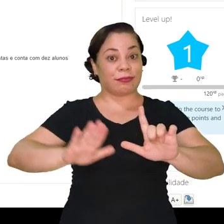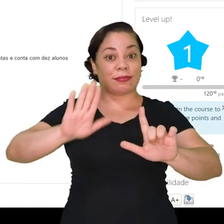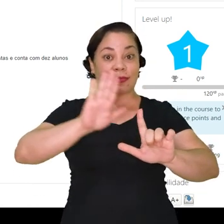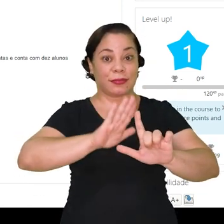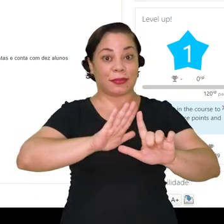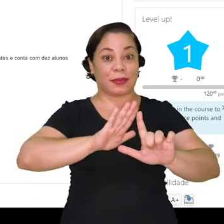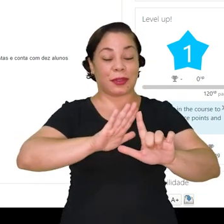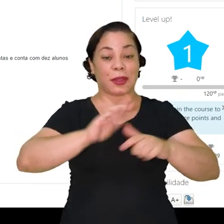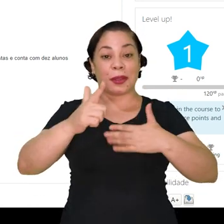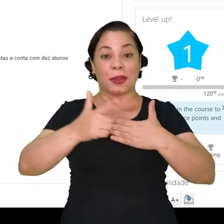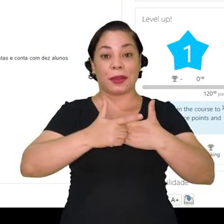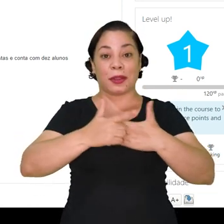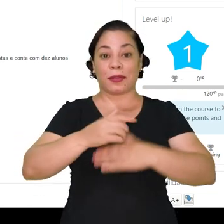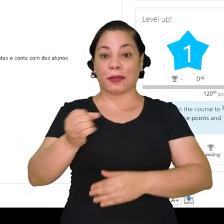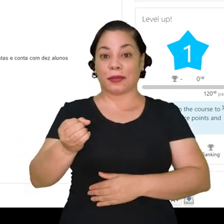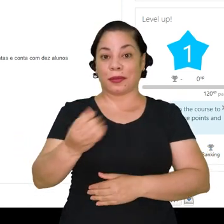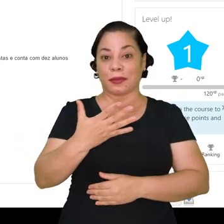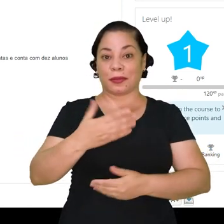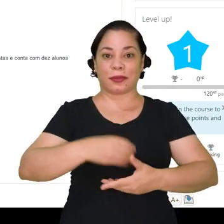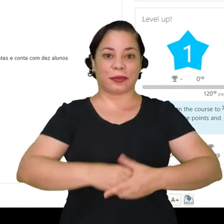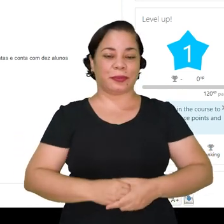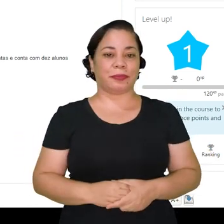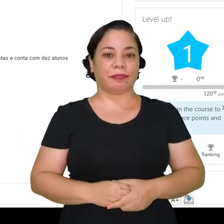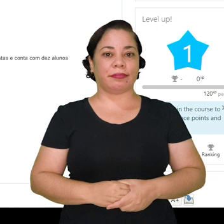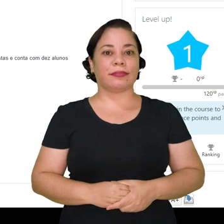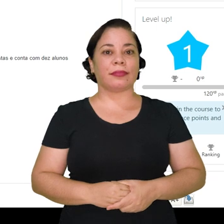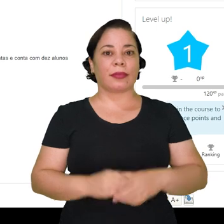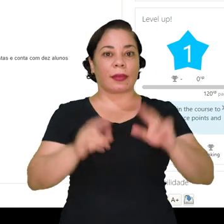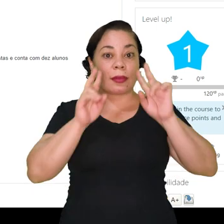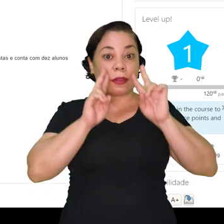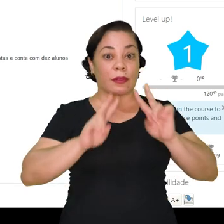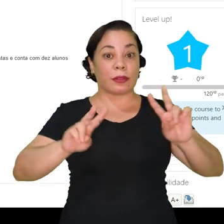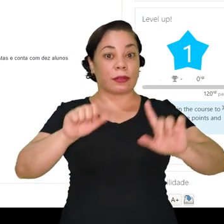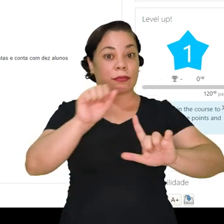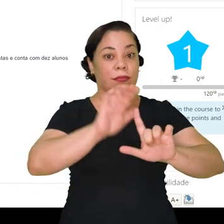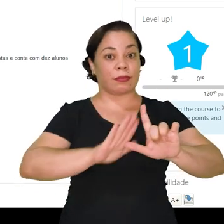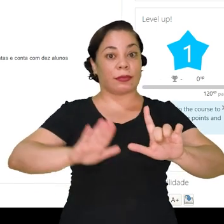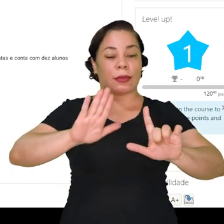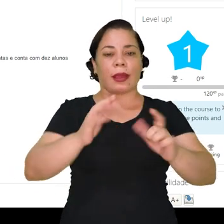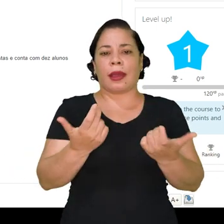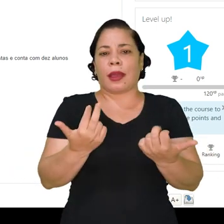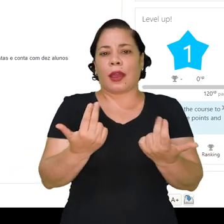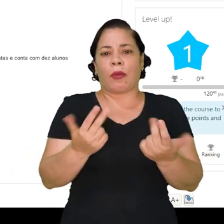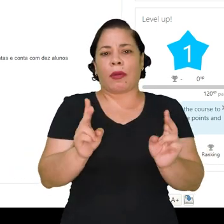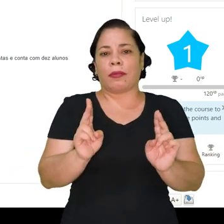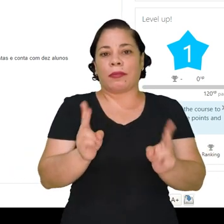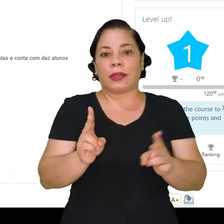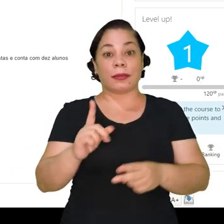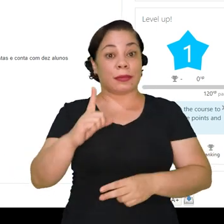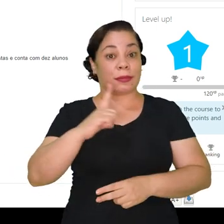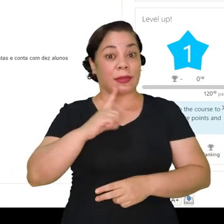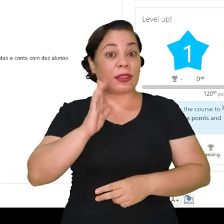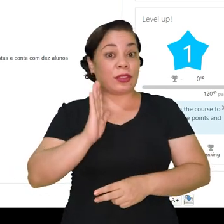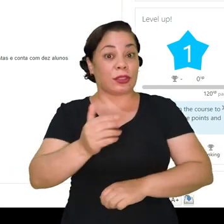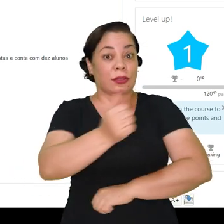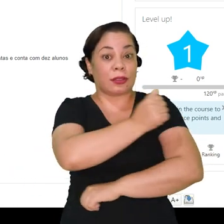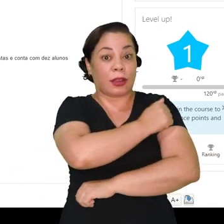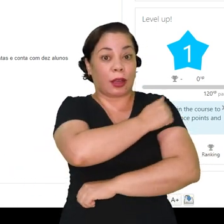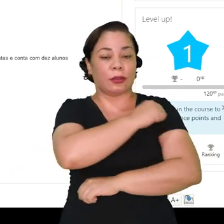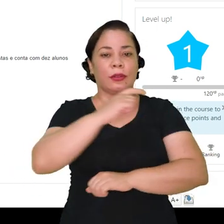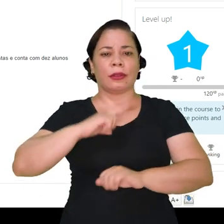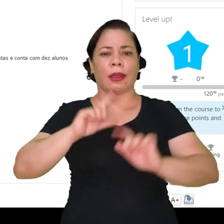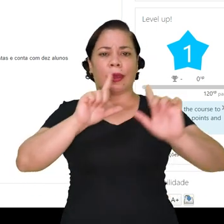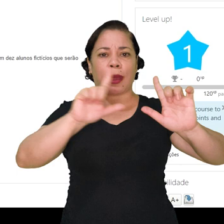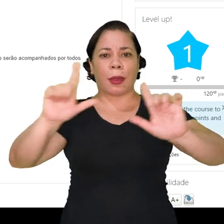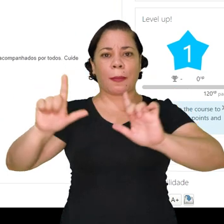sala nesse seu novo papel. Primeiramente, a visualização da sala é a mesma que você já possui como aluno.